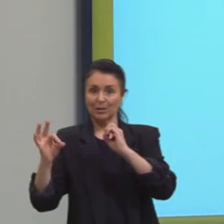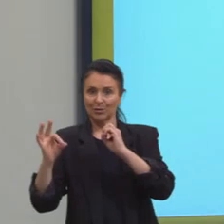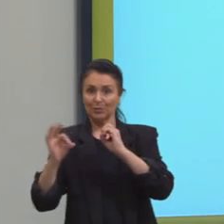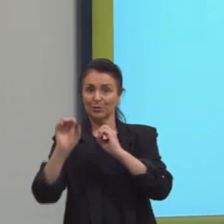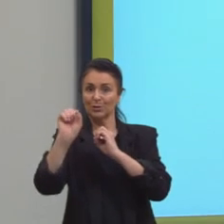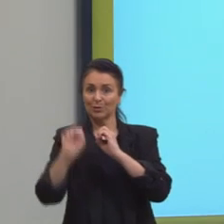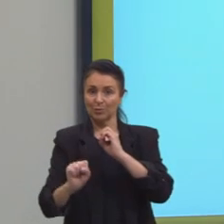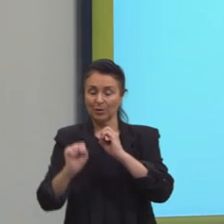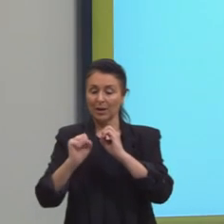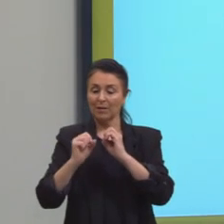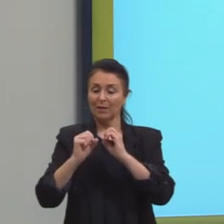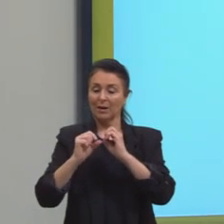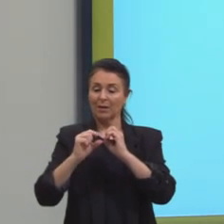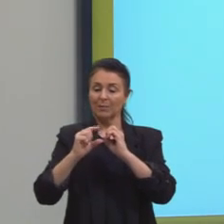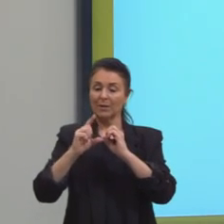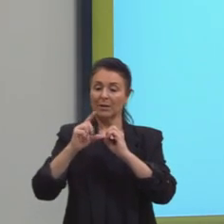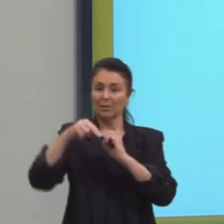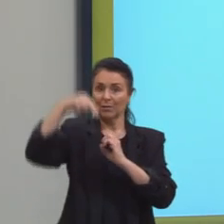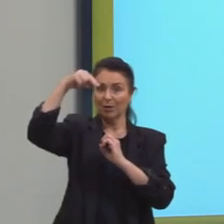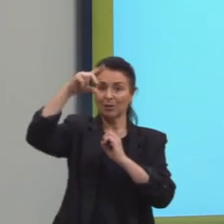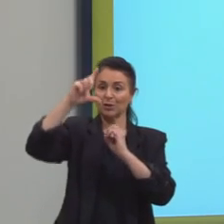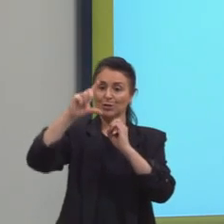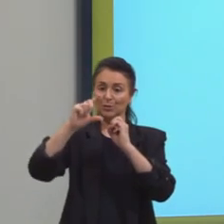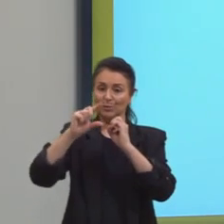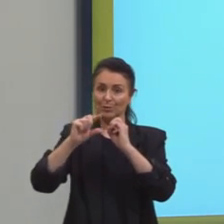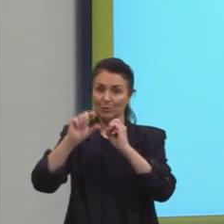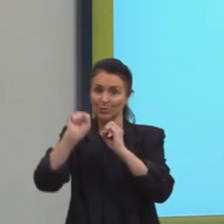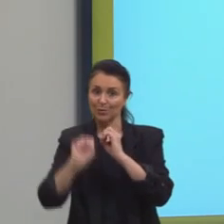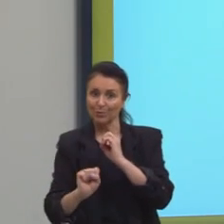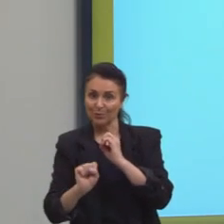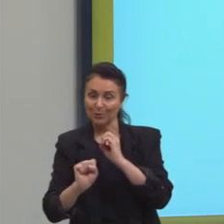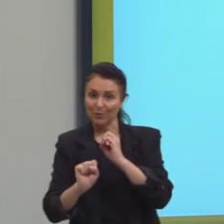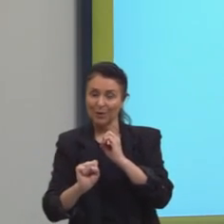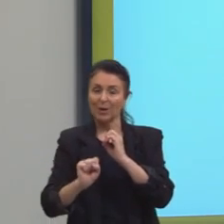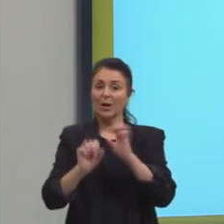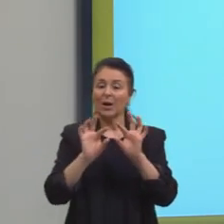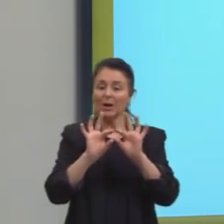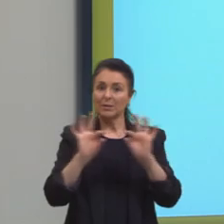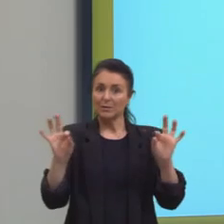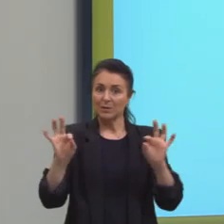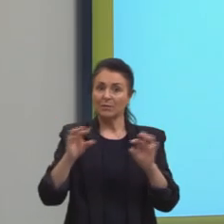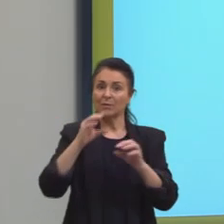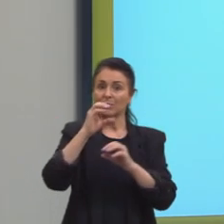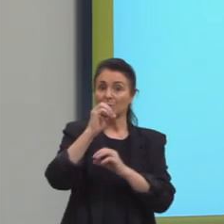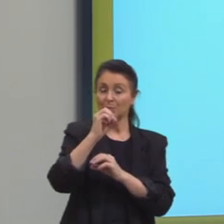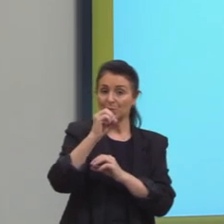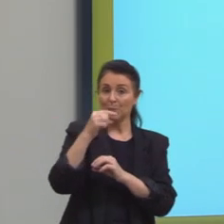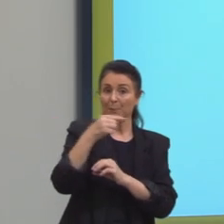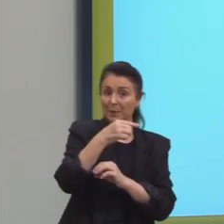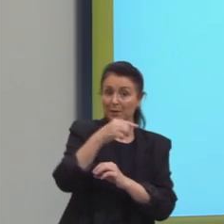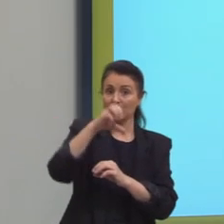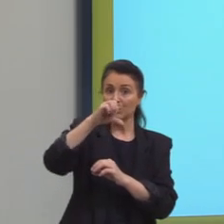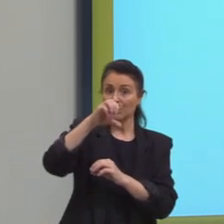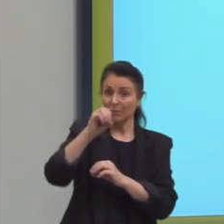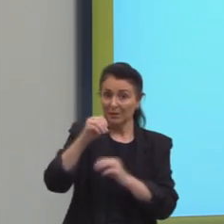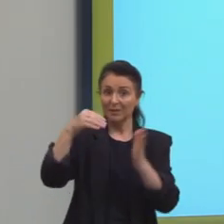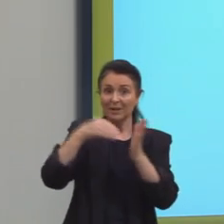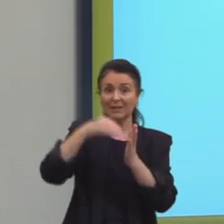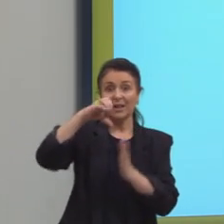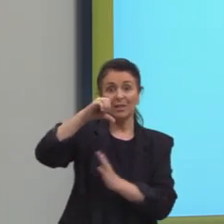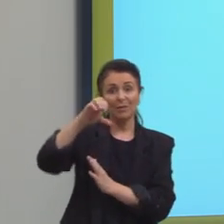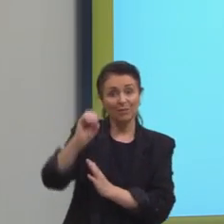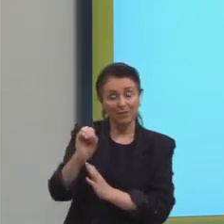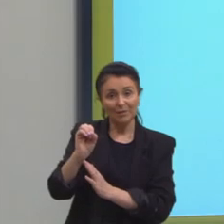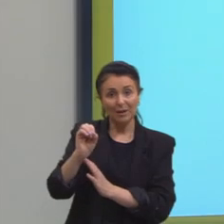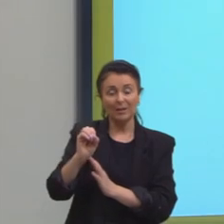direção ao polo norte e diminui em direção ao polo sul. As medidas vão de menos 90 graus a 90. Já os